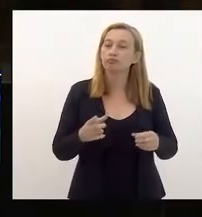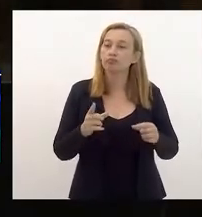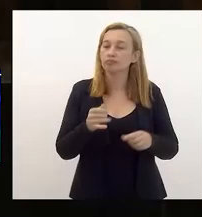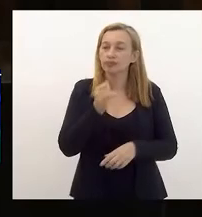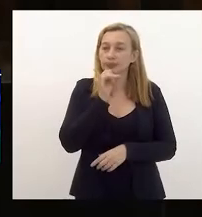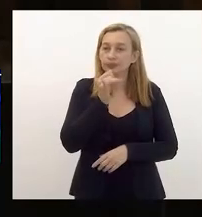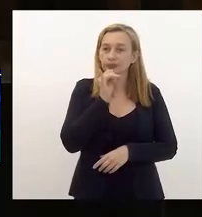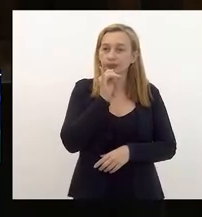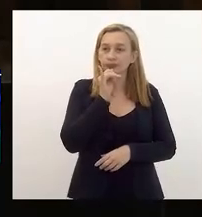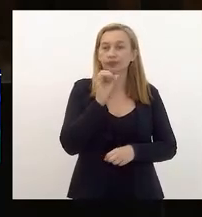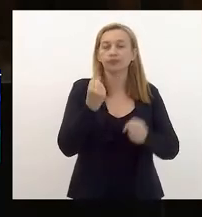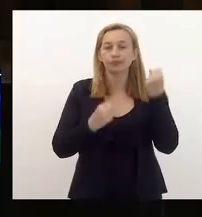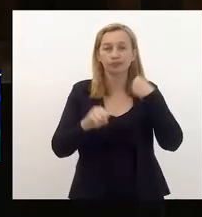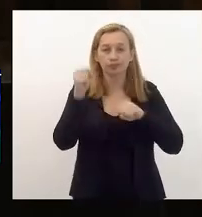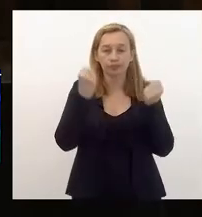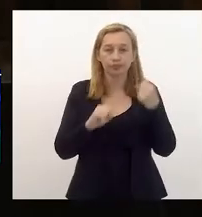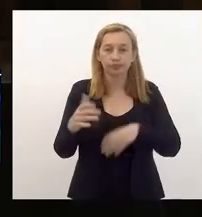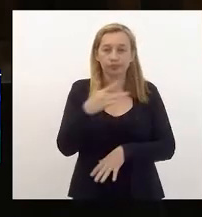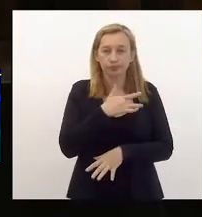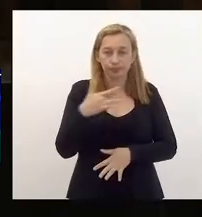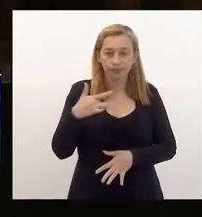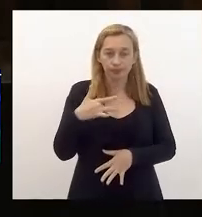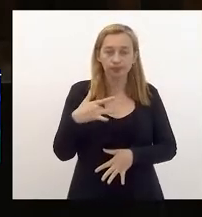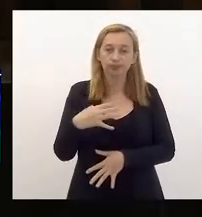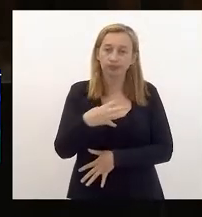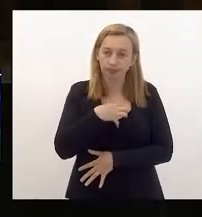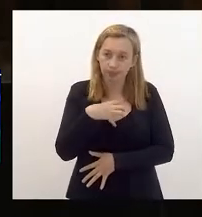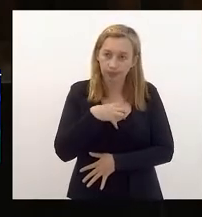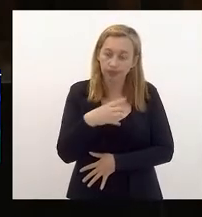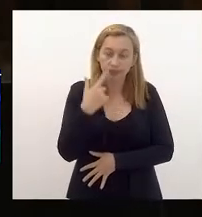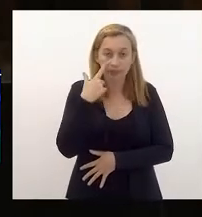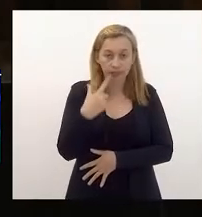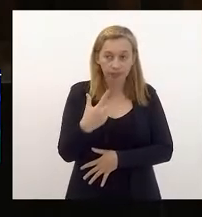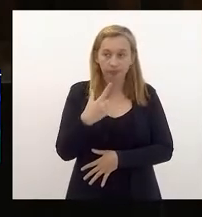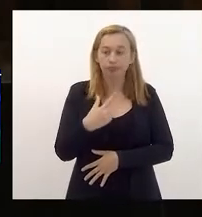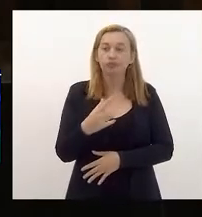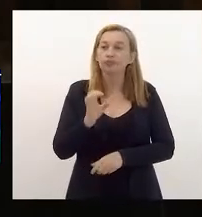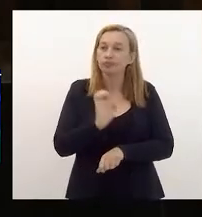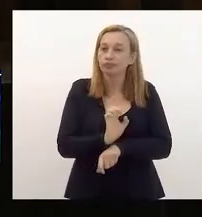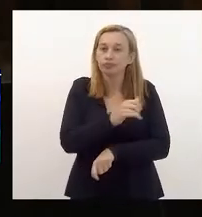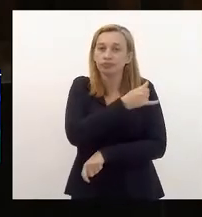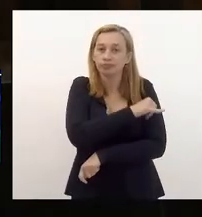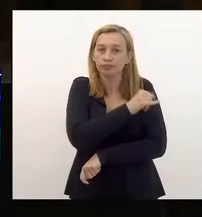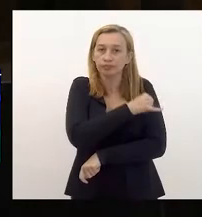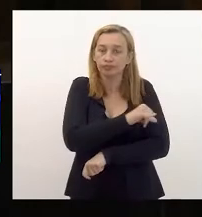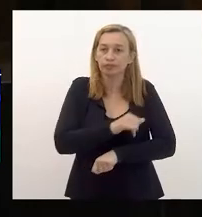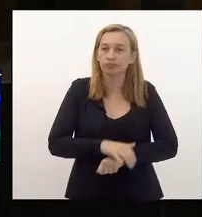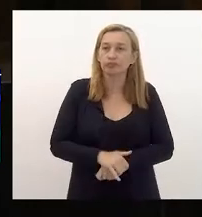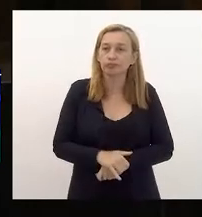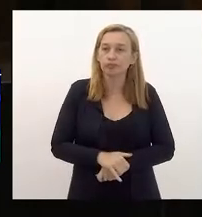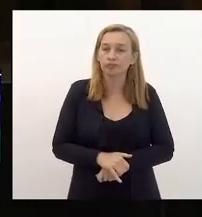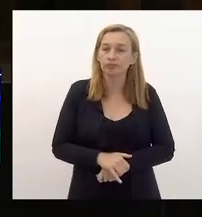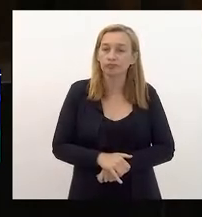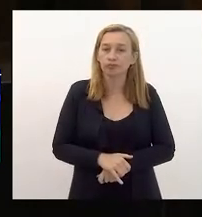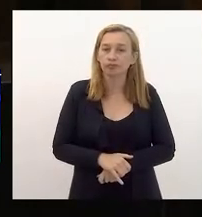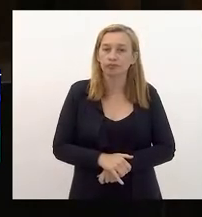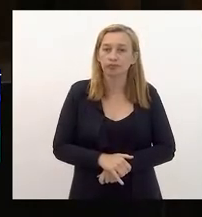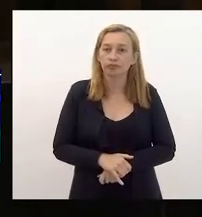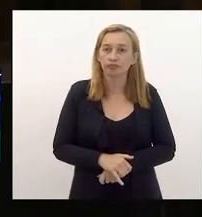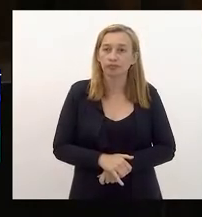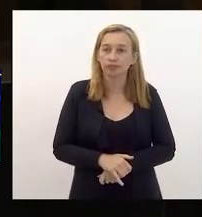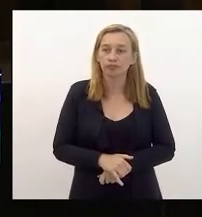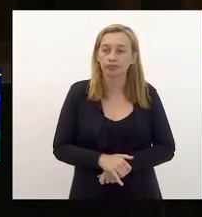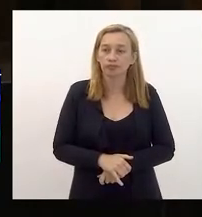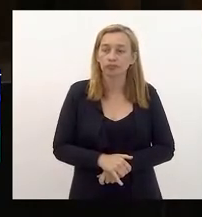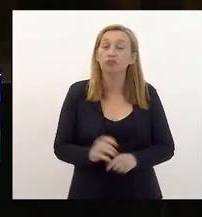Econômico Industrial da Saúde. Nesse sentido, eu vejo que o Estado do Rio de Janeiro, através da